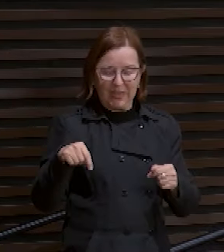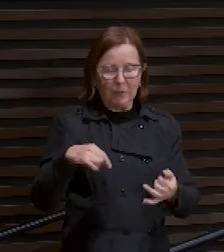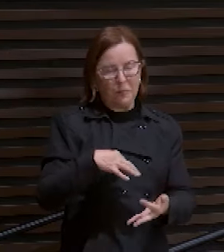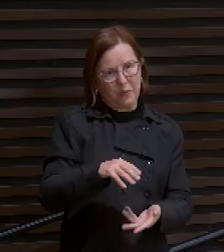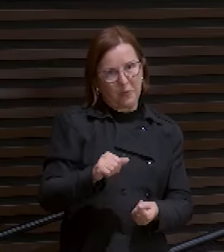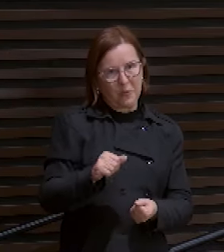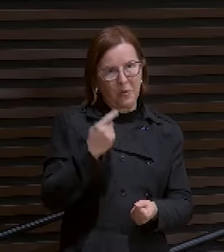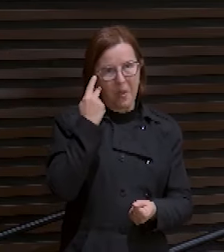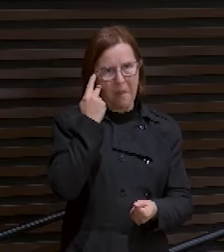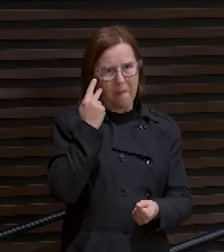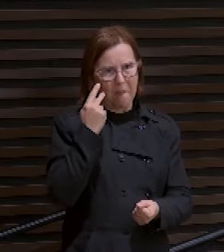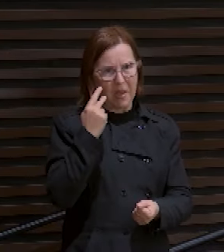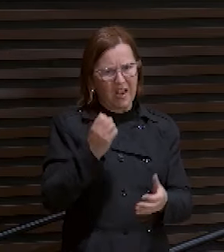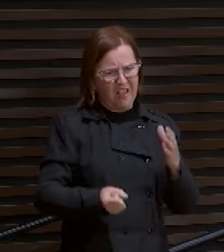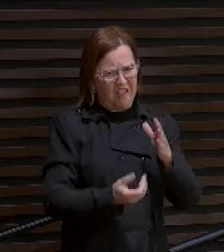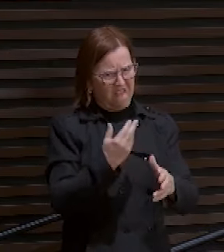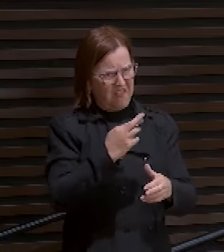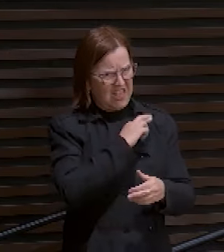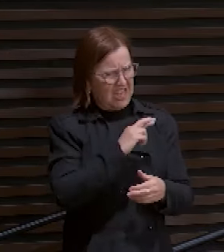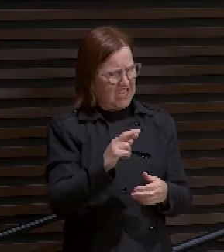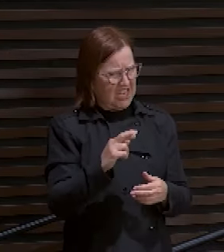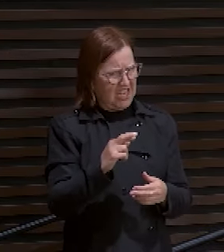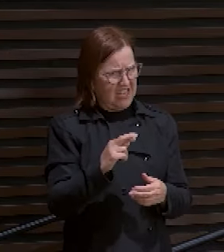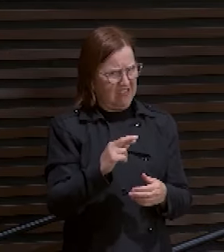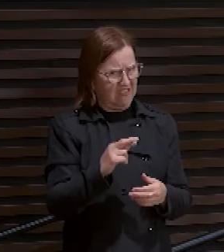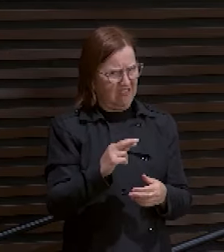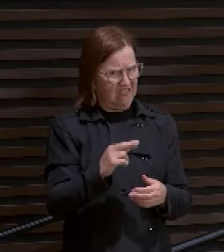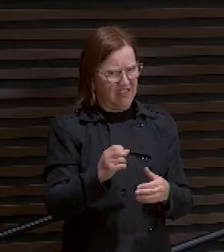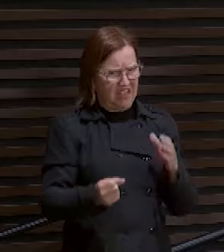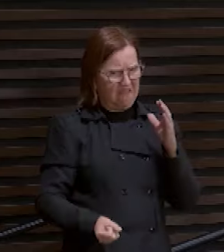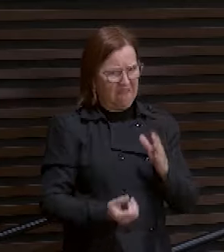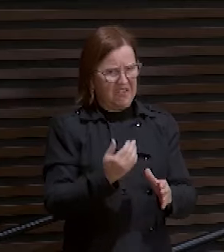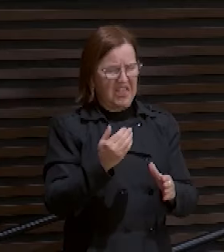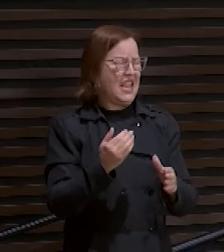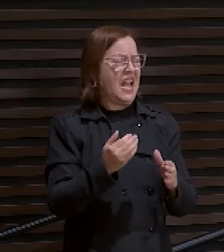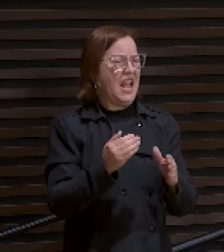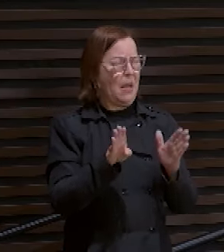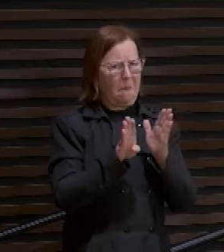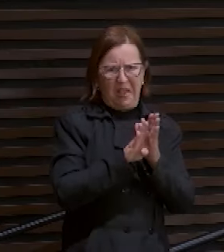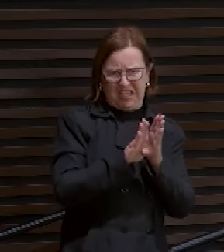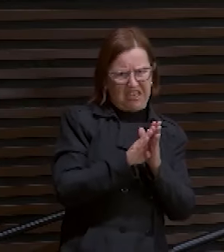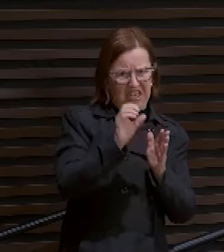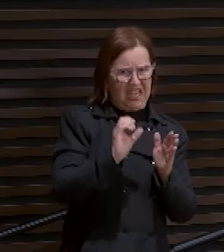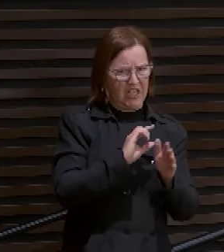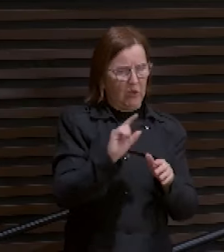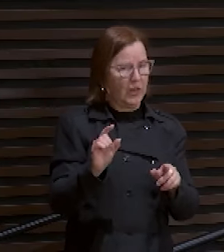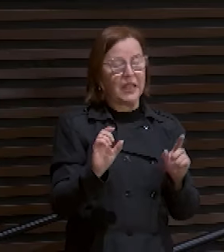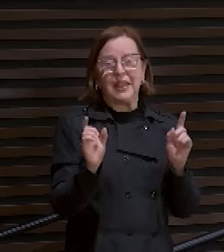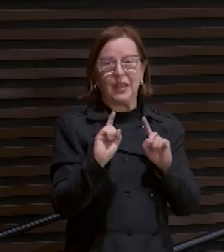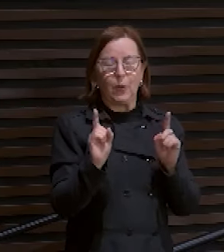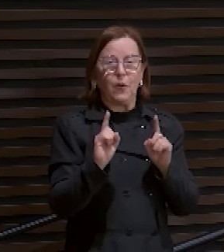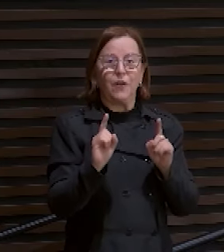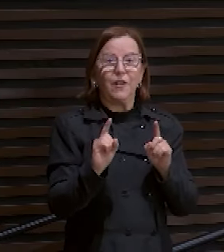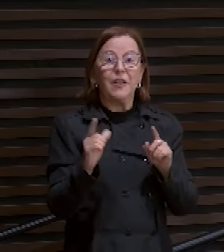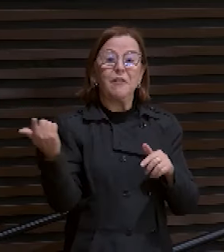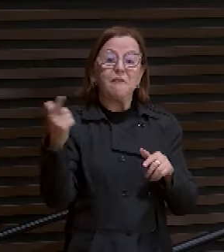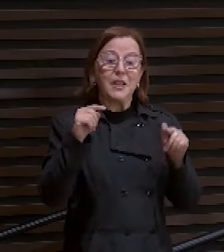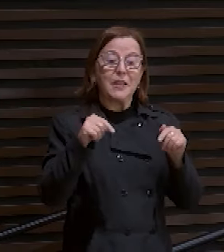fundar religião. Igreja batista, católica. Não. Ele veio nesse mundo para nos dar o quê?